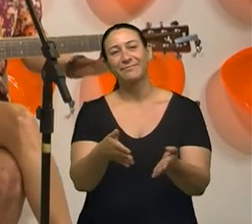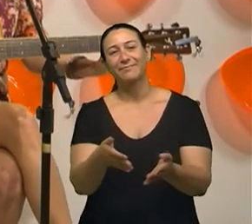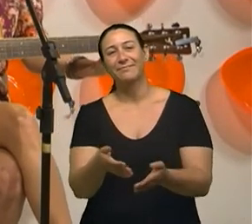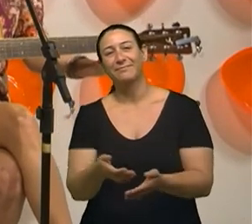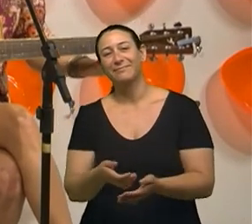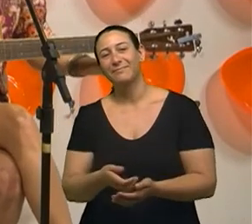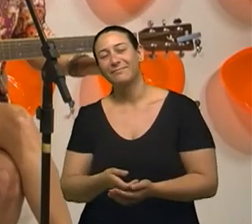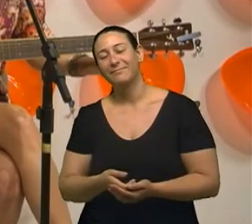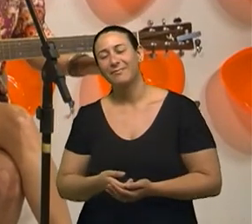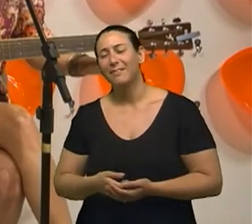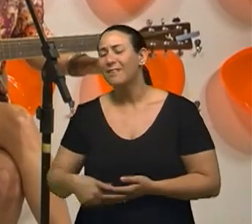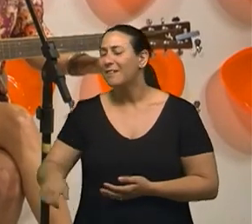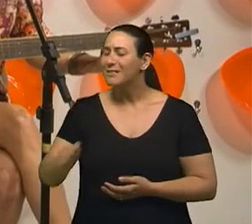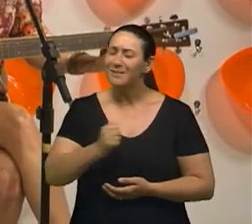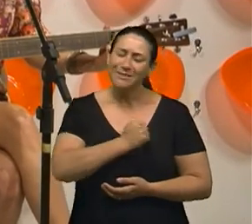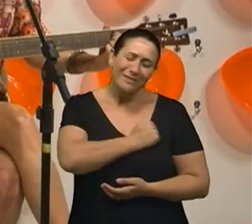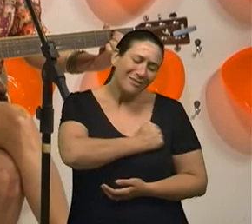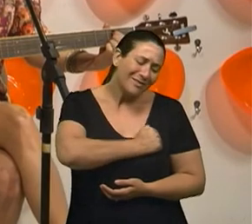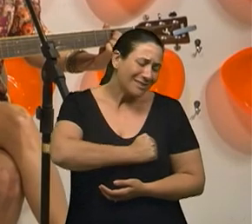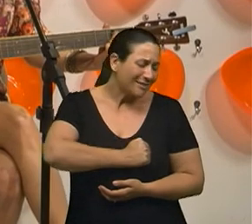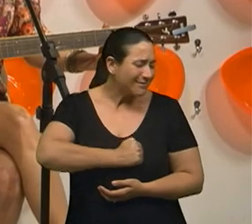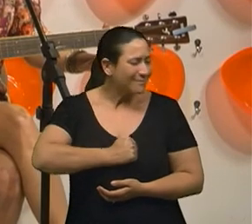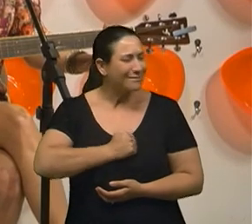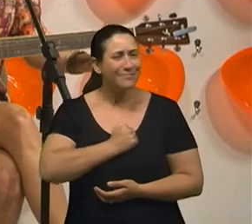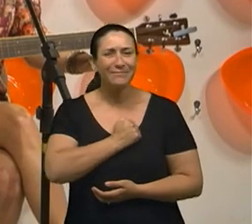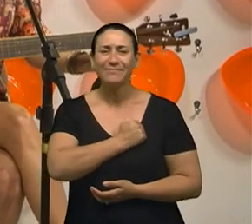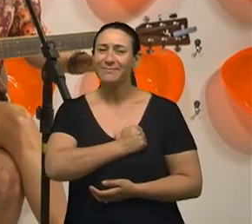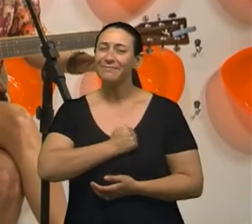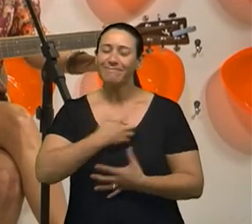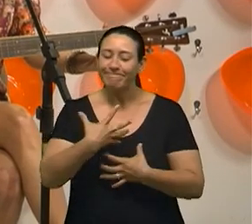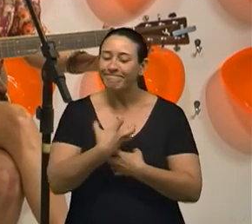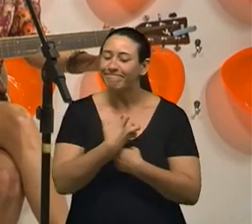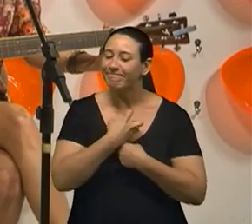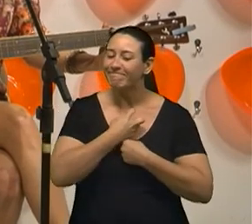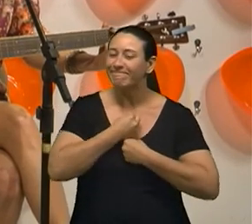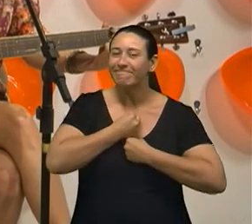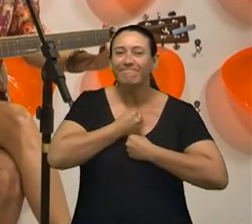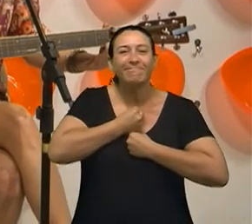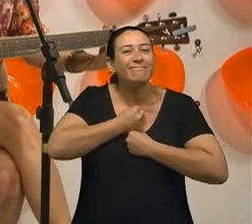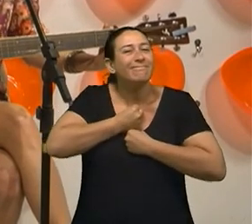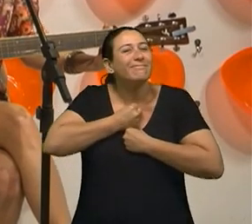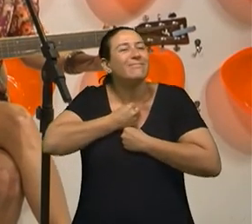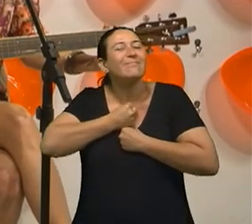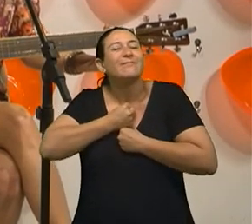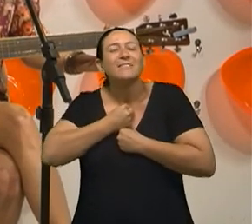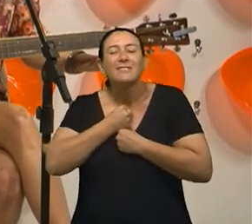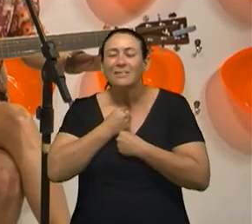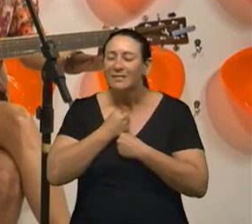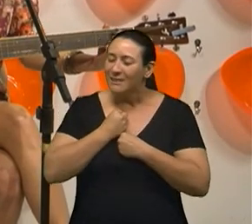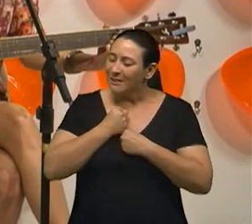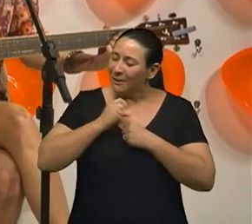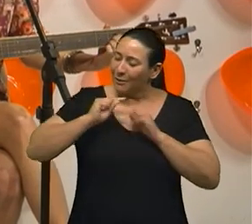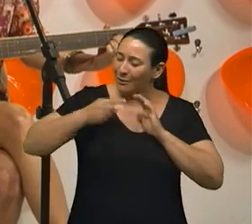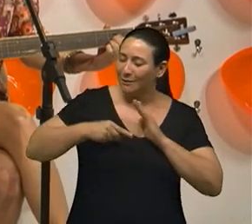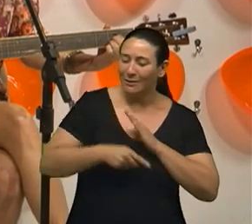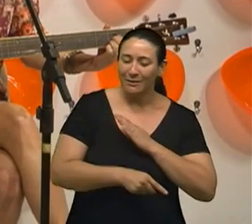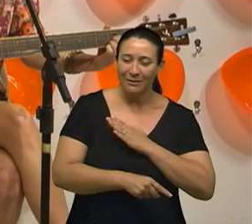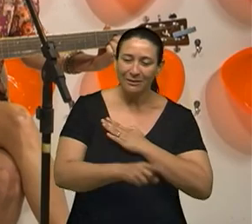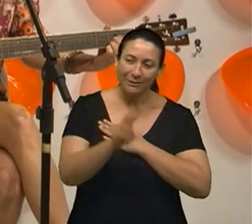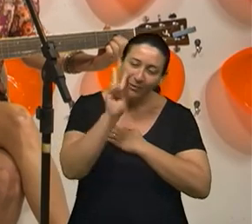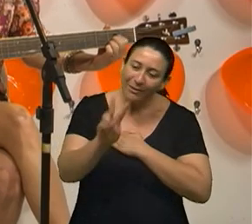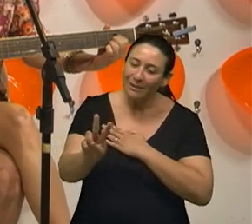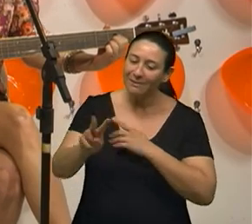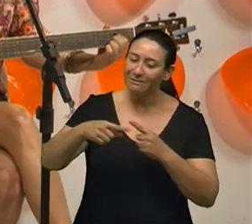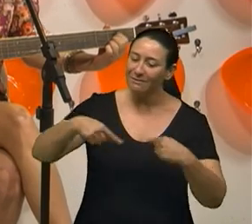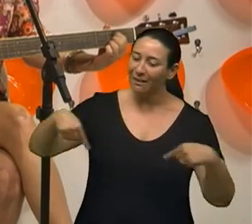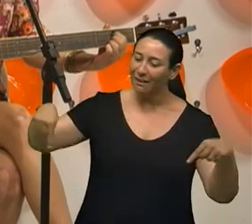A saudade Sufoca cada vez mais A sala da avó